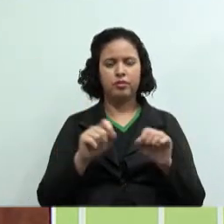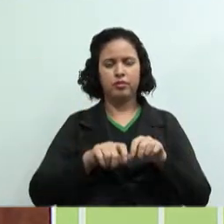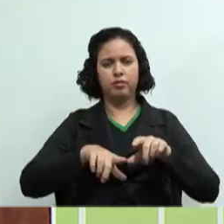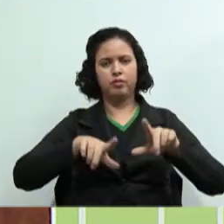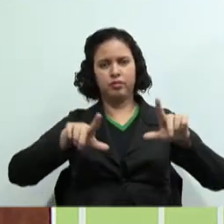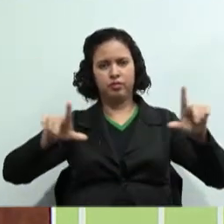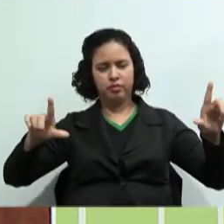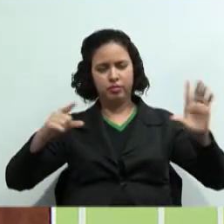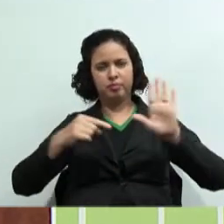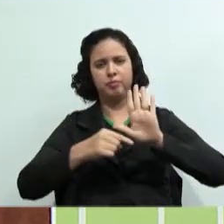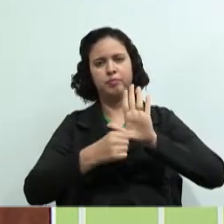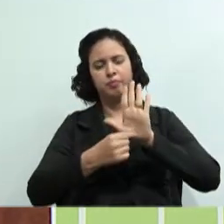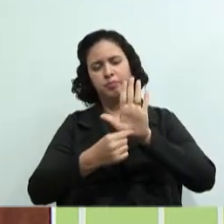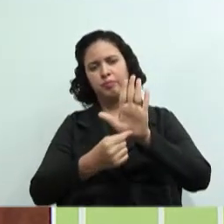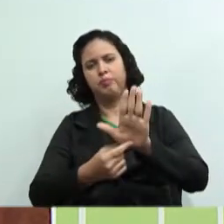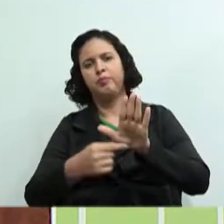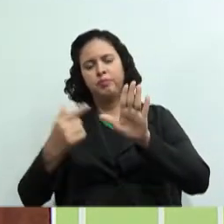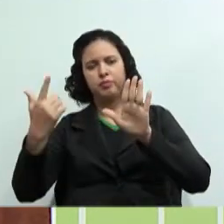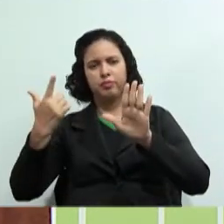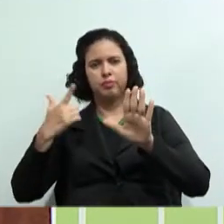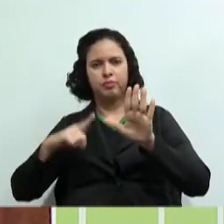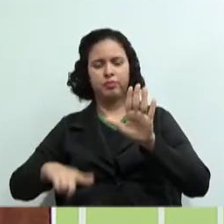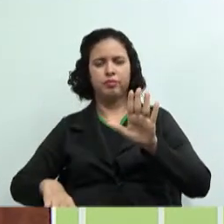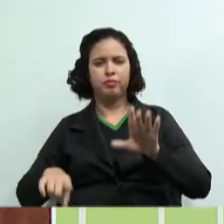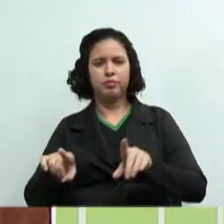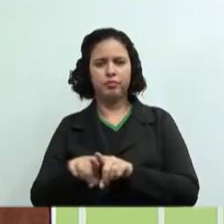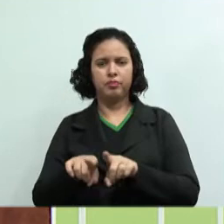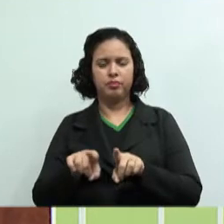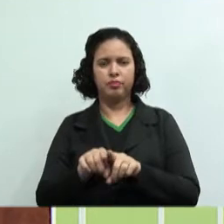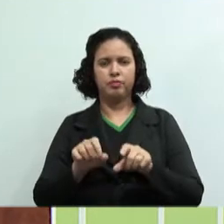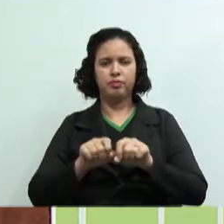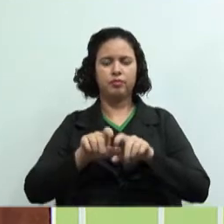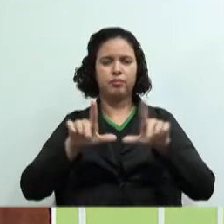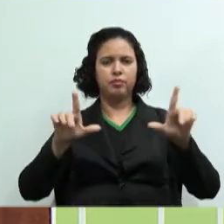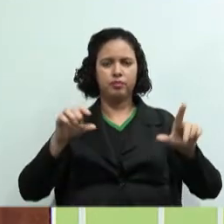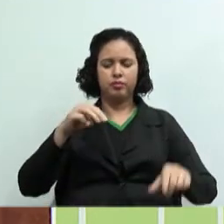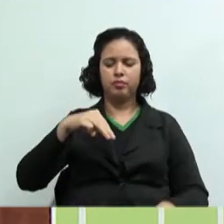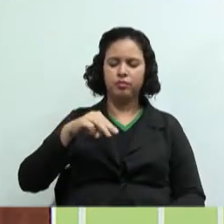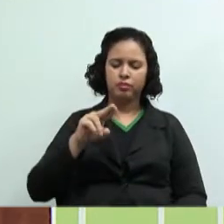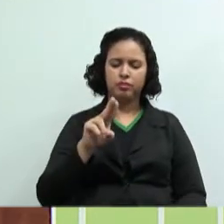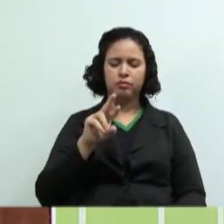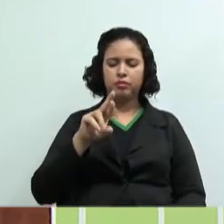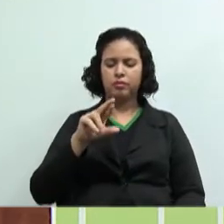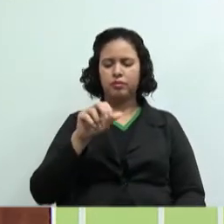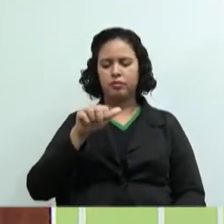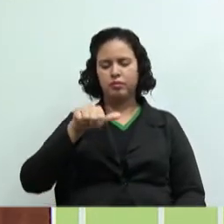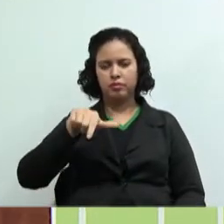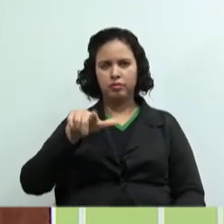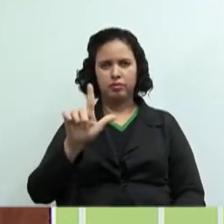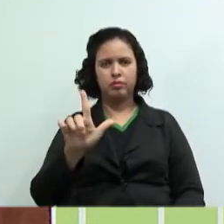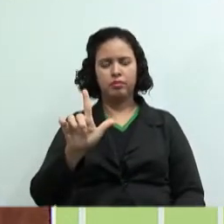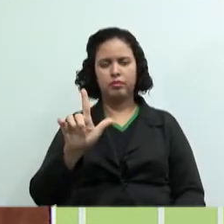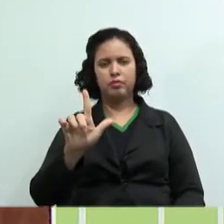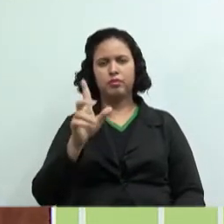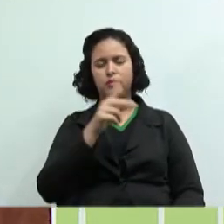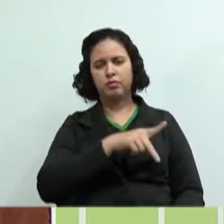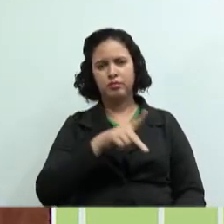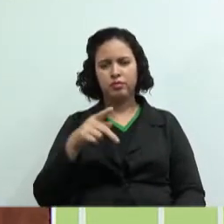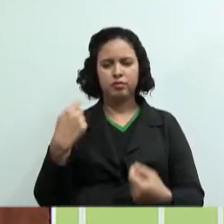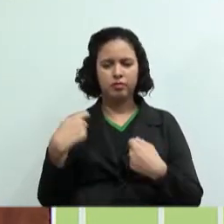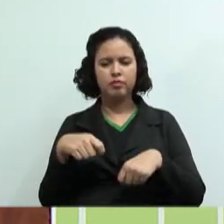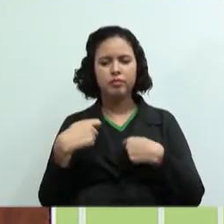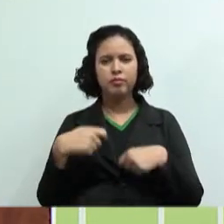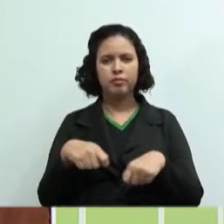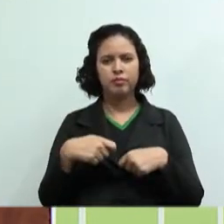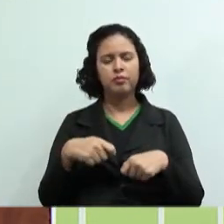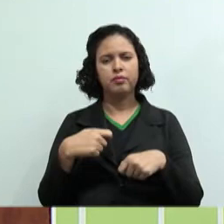apresentar aqui novamente, inclusive lá no mural, o professor que às vezes não precisa repassar para os